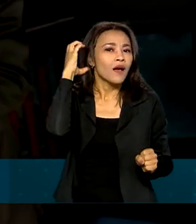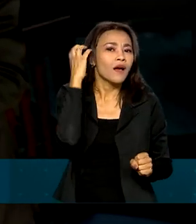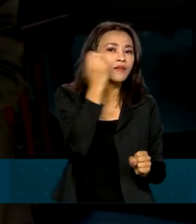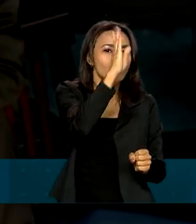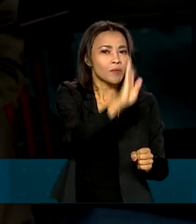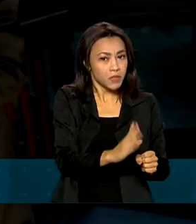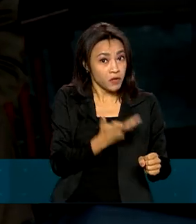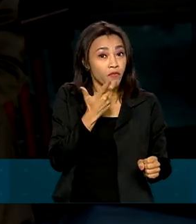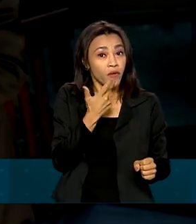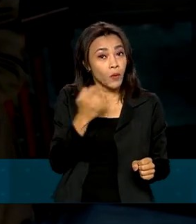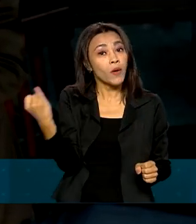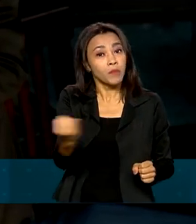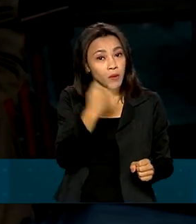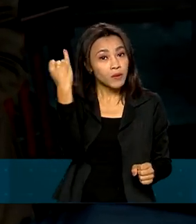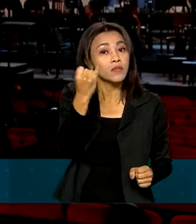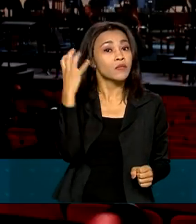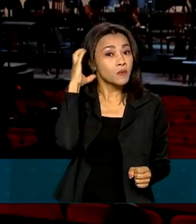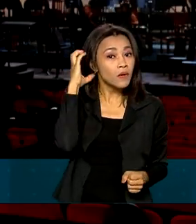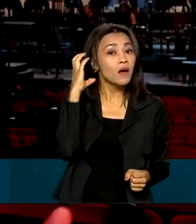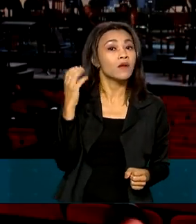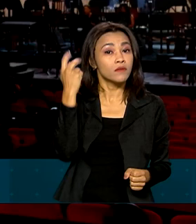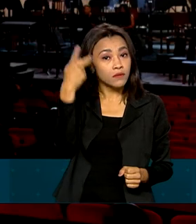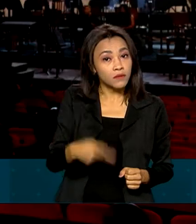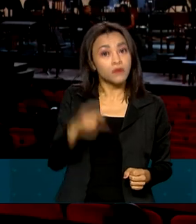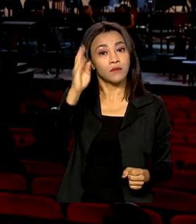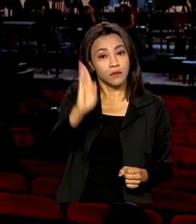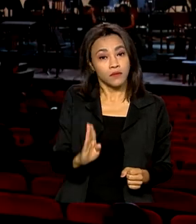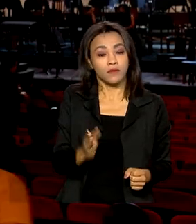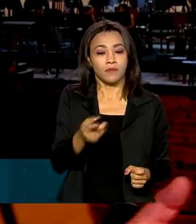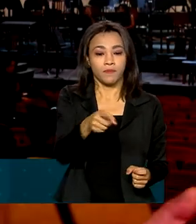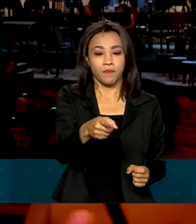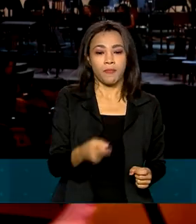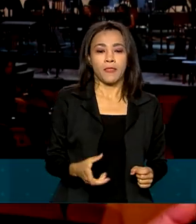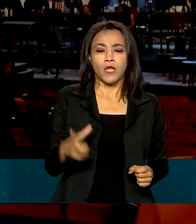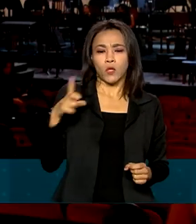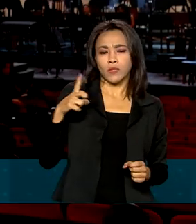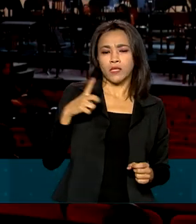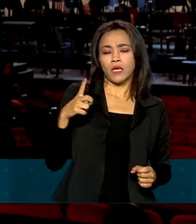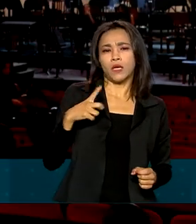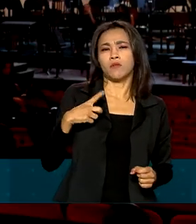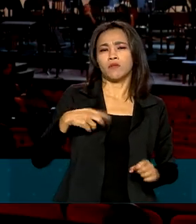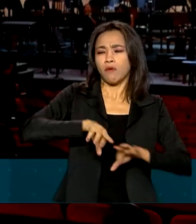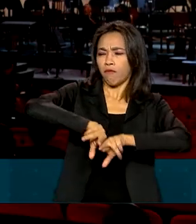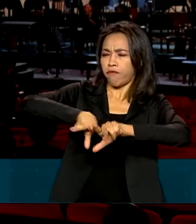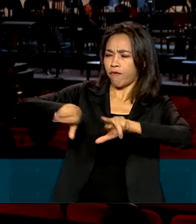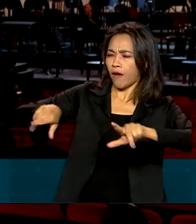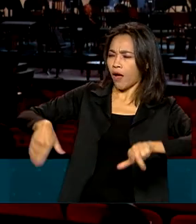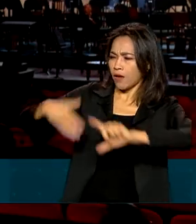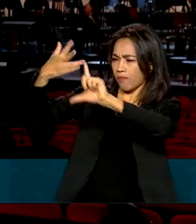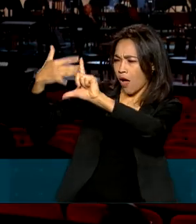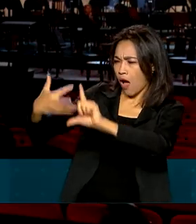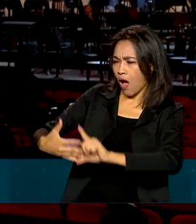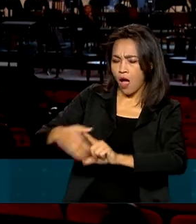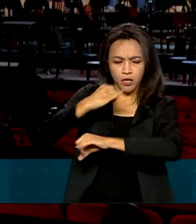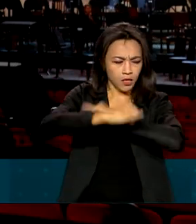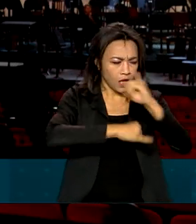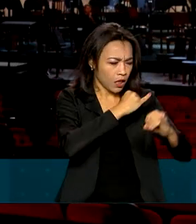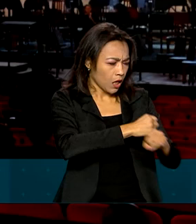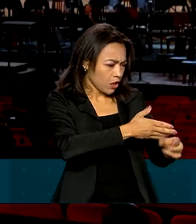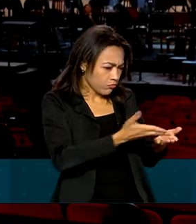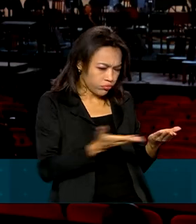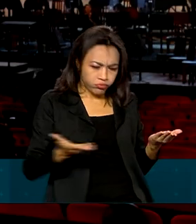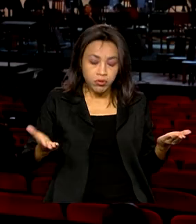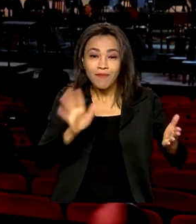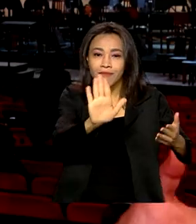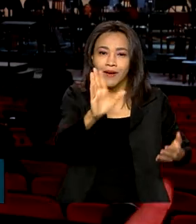importância do rádio para o país. A gente tem essa mescla de plataformas, mas o rádio ainda é o rádio, vai continuar sendo